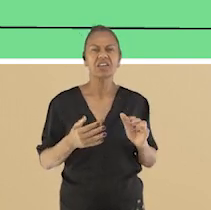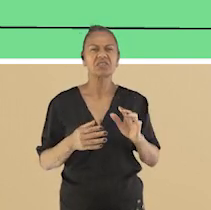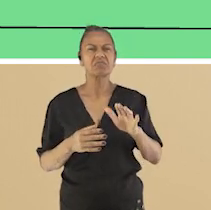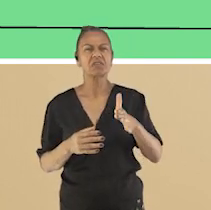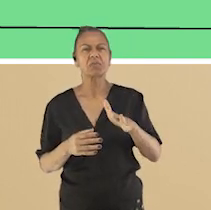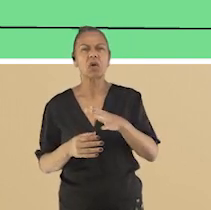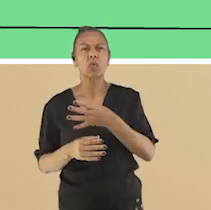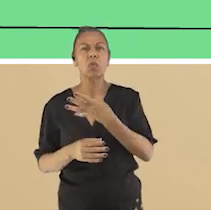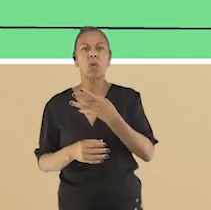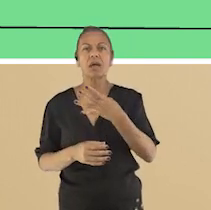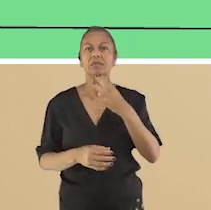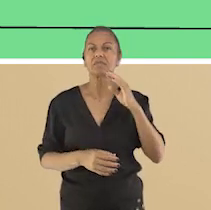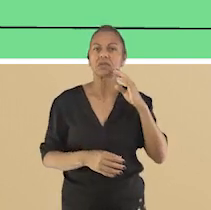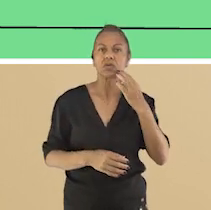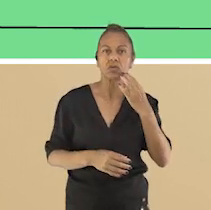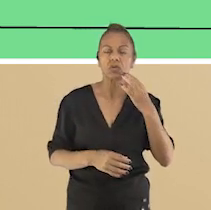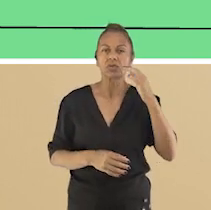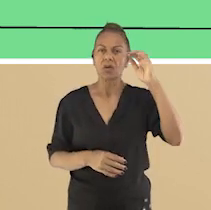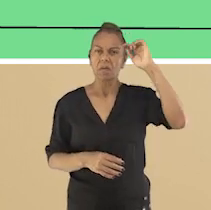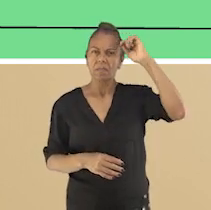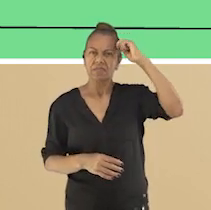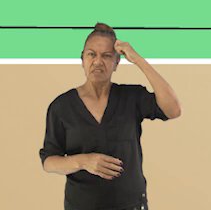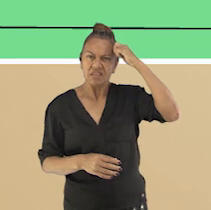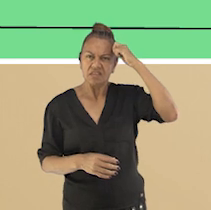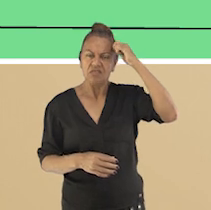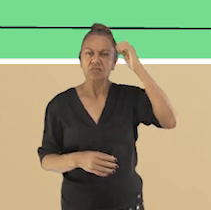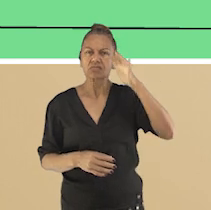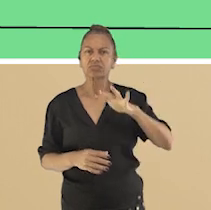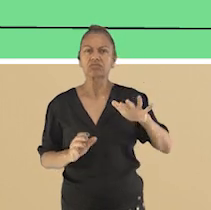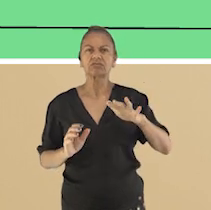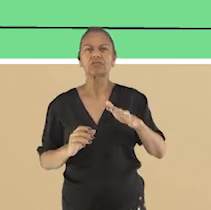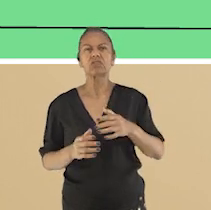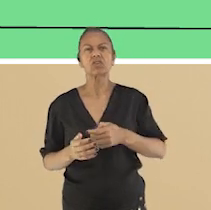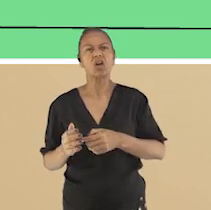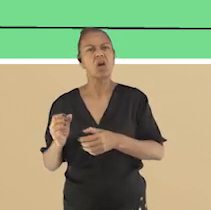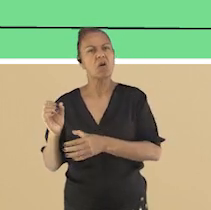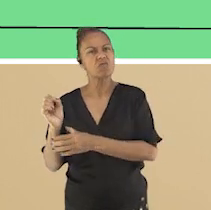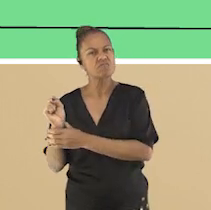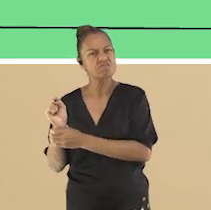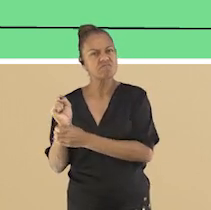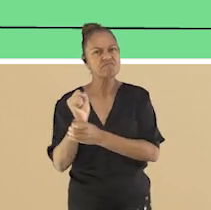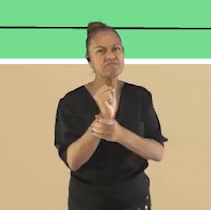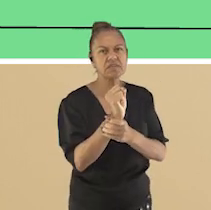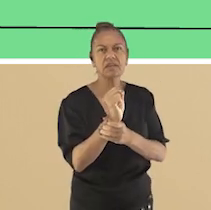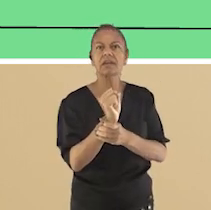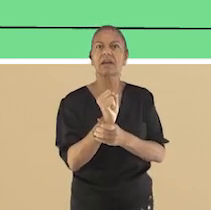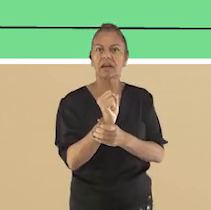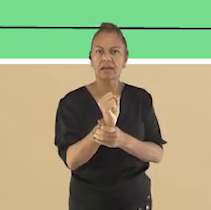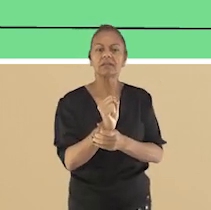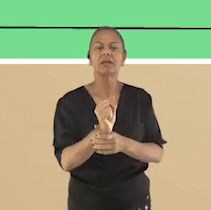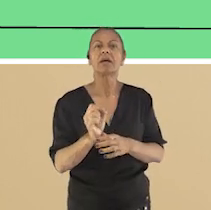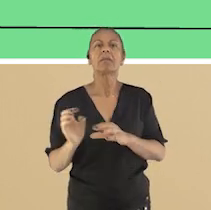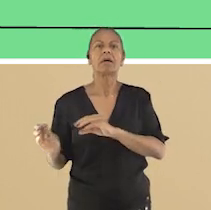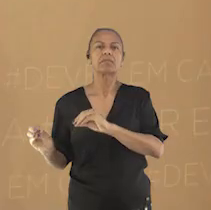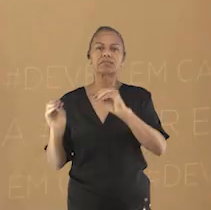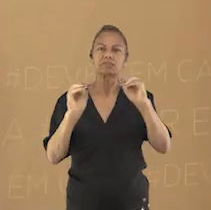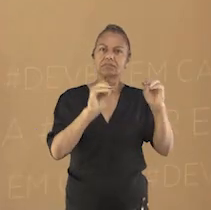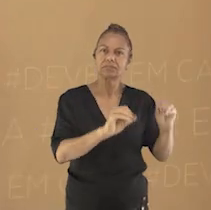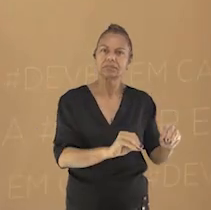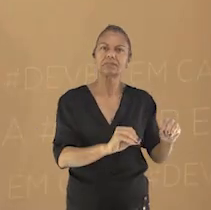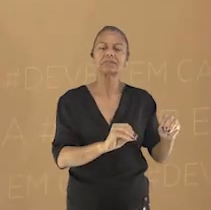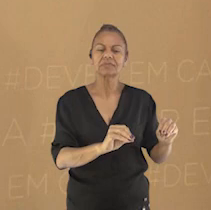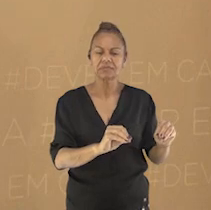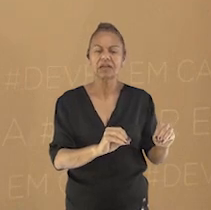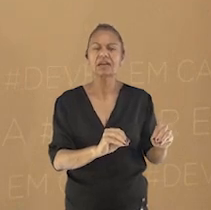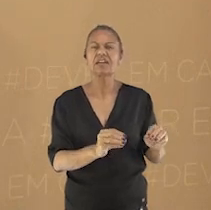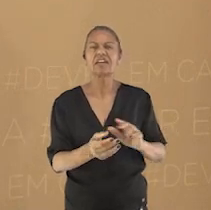durante esse período, proveniente de diferentes regiões africana e pertencente a diferentes grupos étnicos, ou